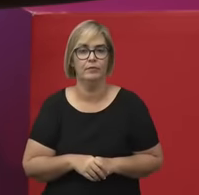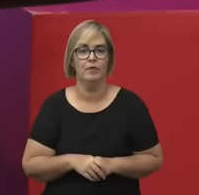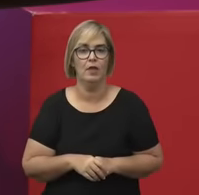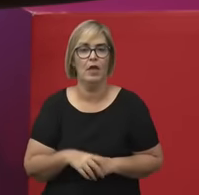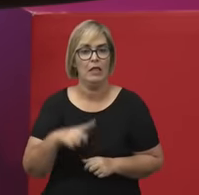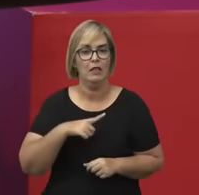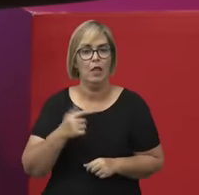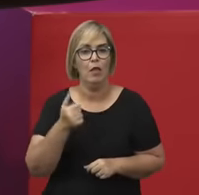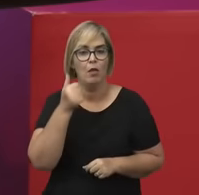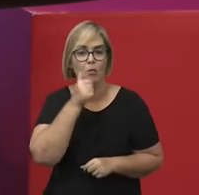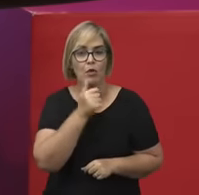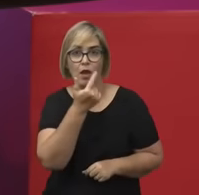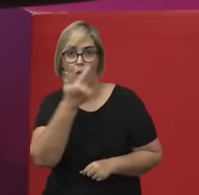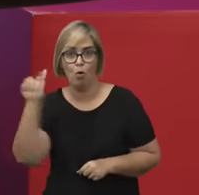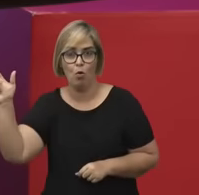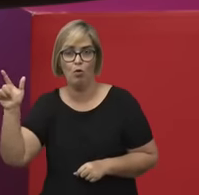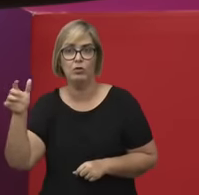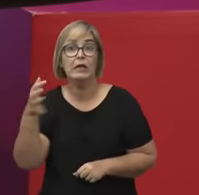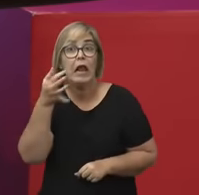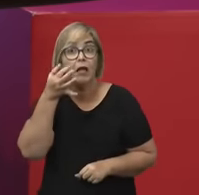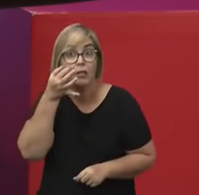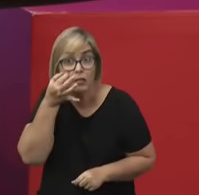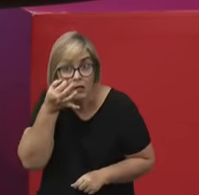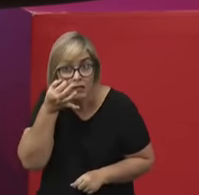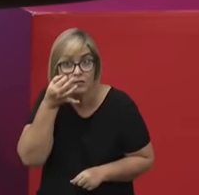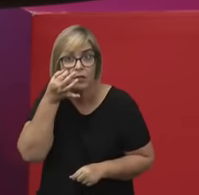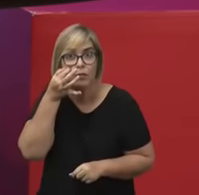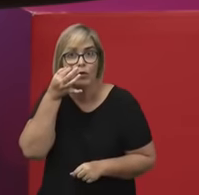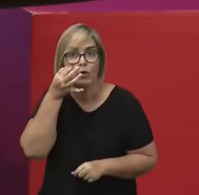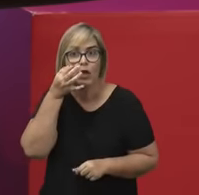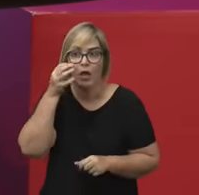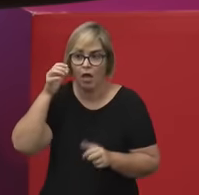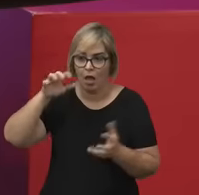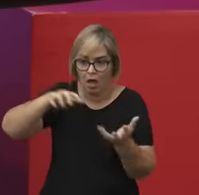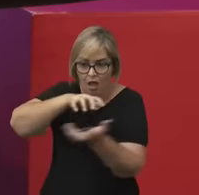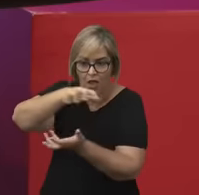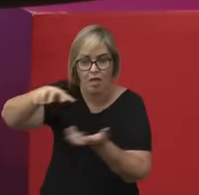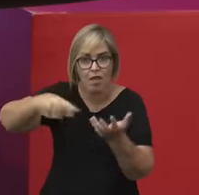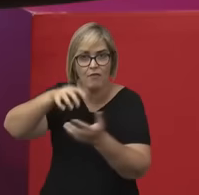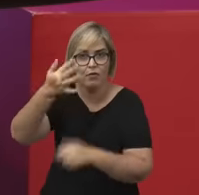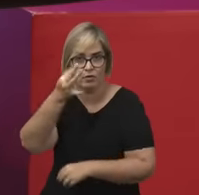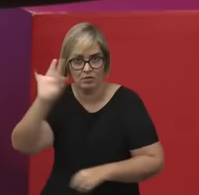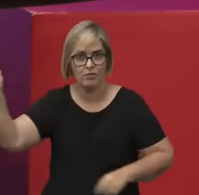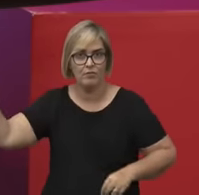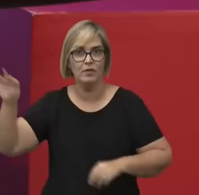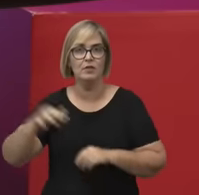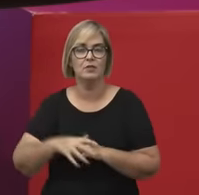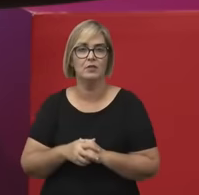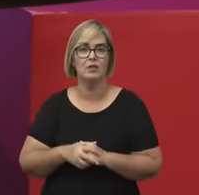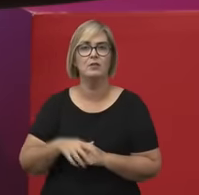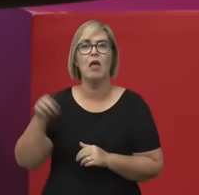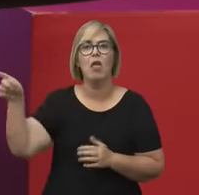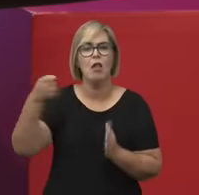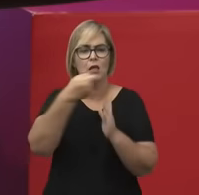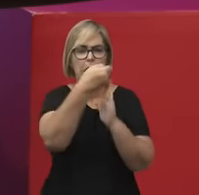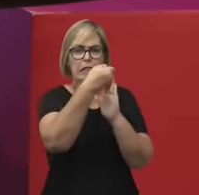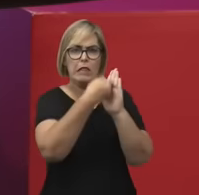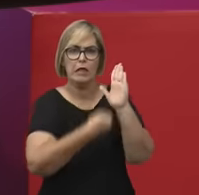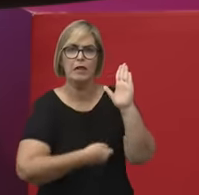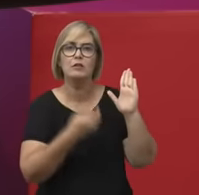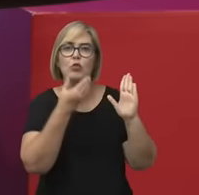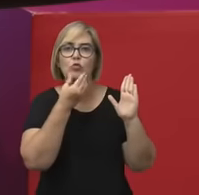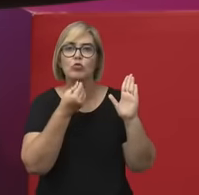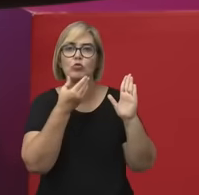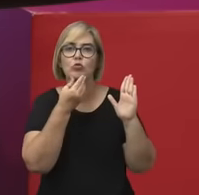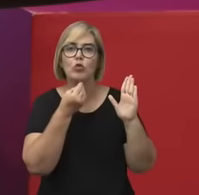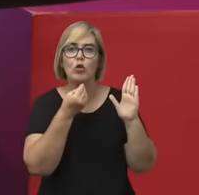testemunha a Revolução Francesa e, quando os revolucionários estão escrevendo a declaração dos homens e dos cidadãos, a